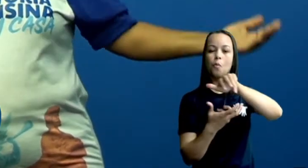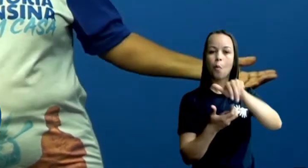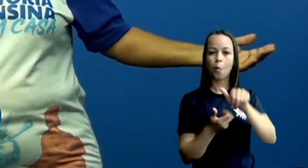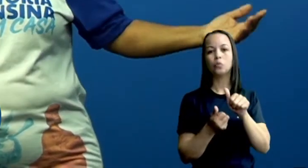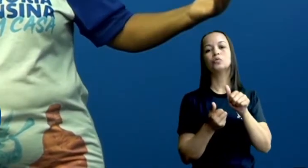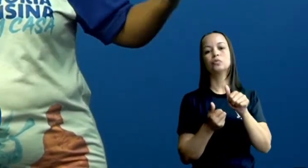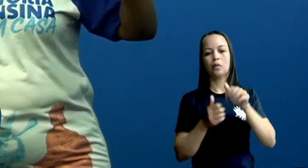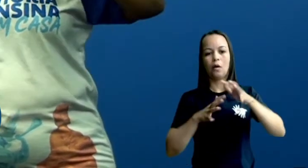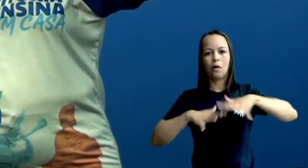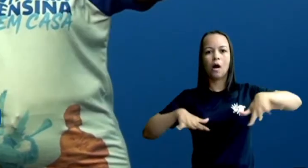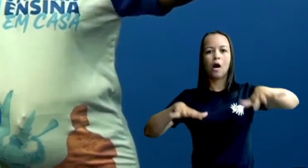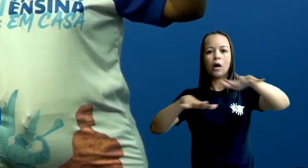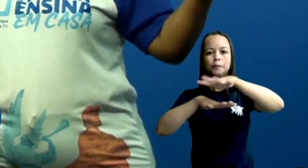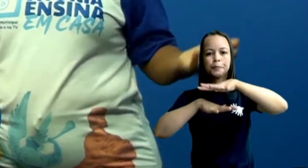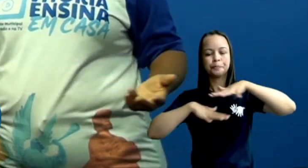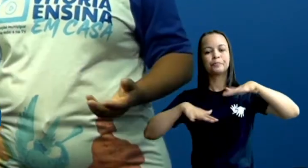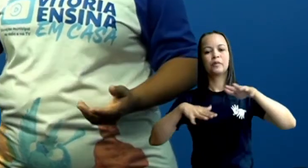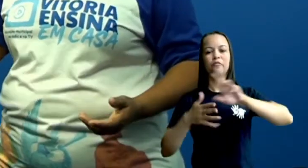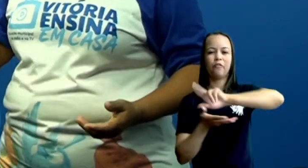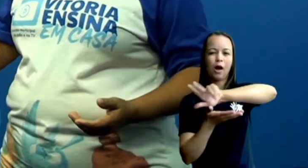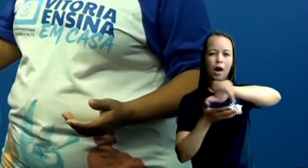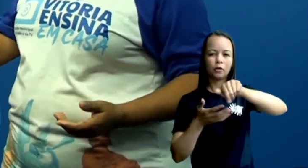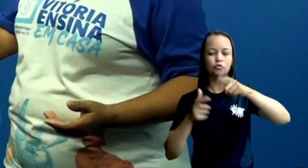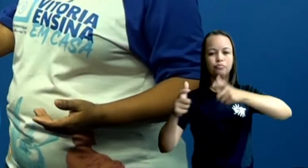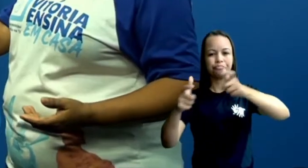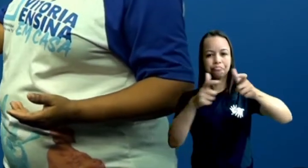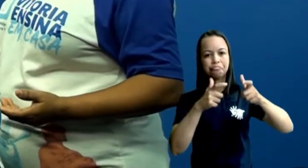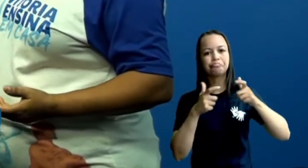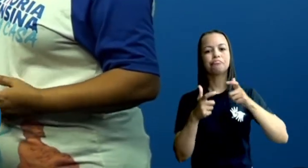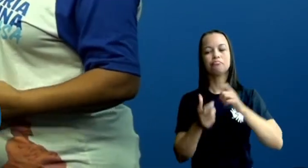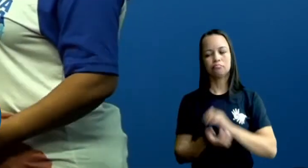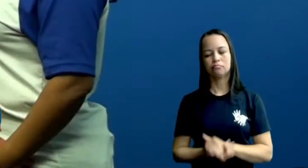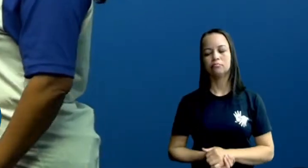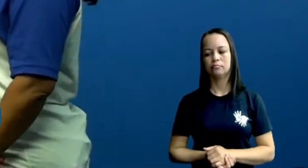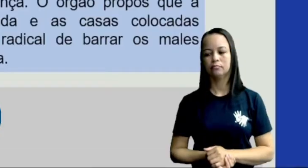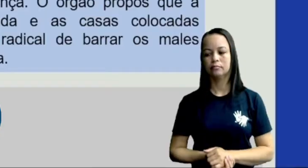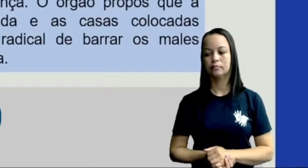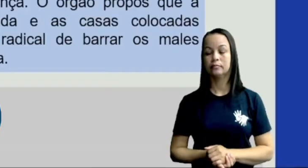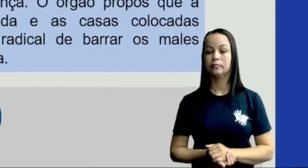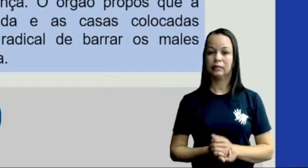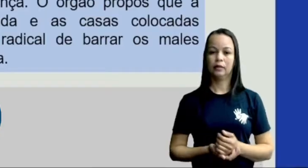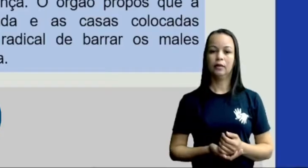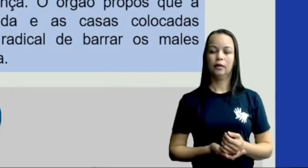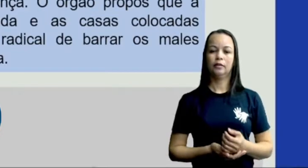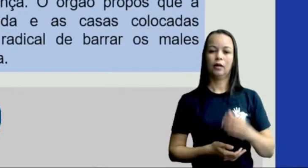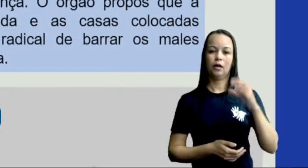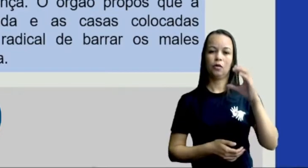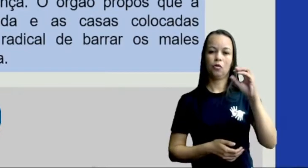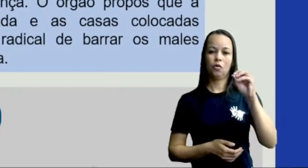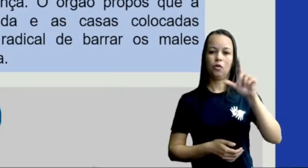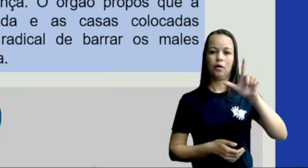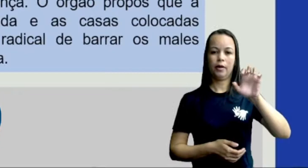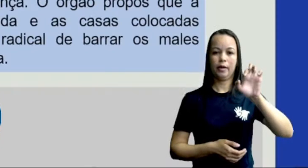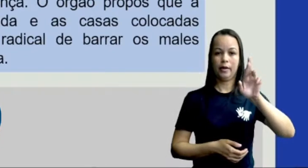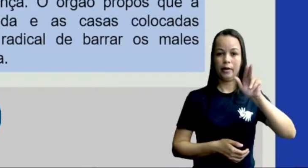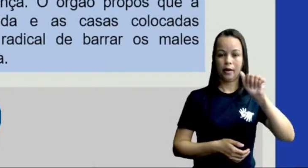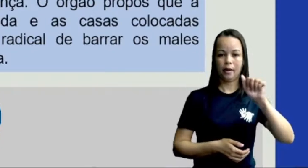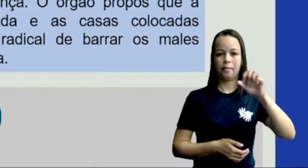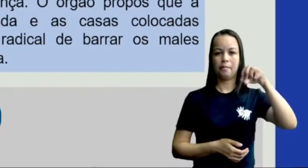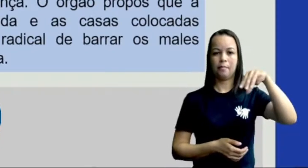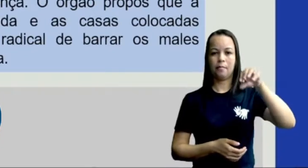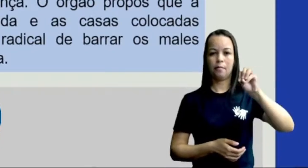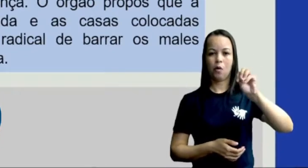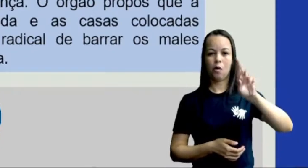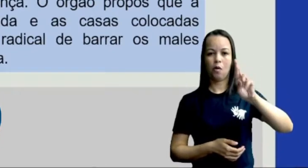forma mais ampla, em vários lugares. Vamos lá. A cólera Morbus desembarcou no Brasil